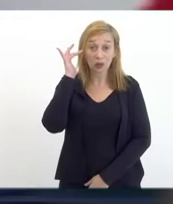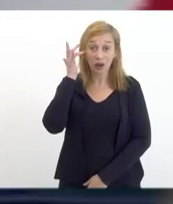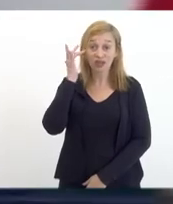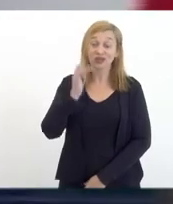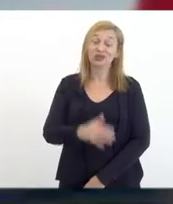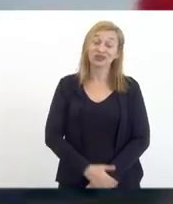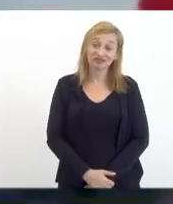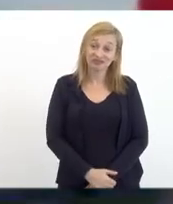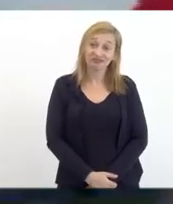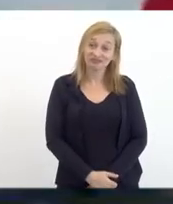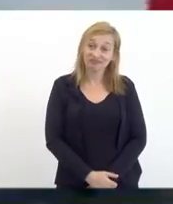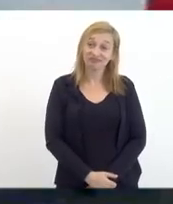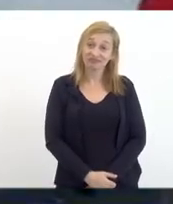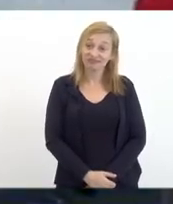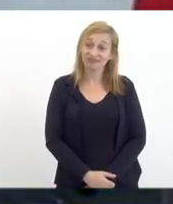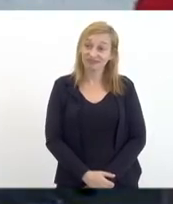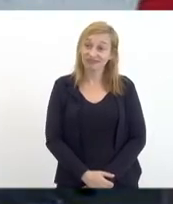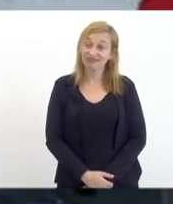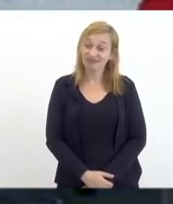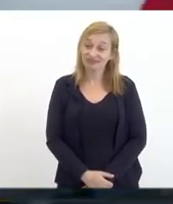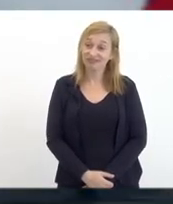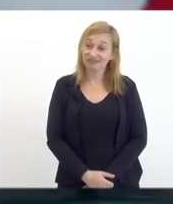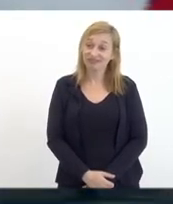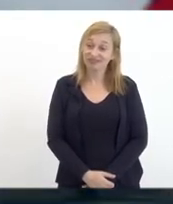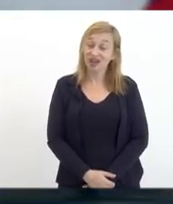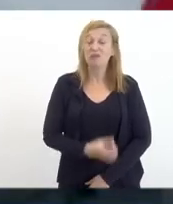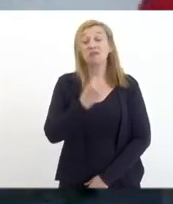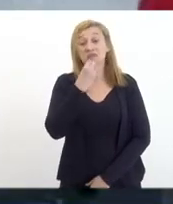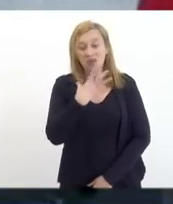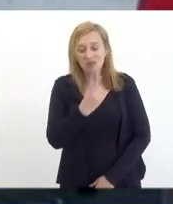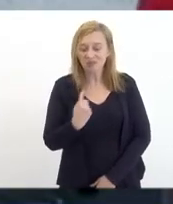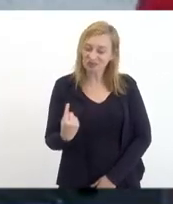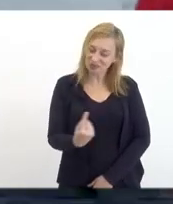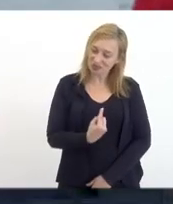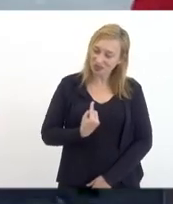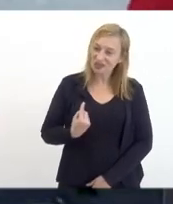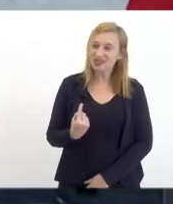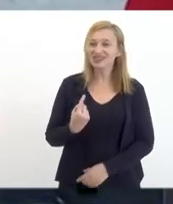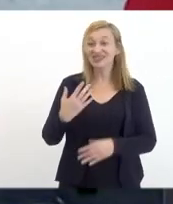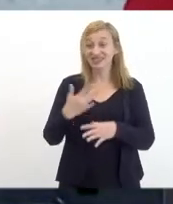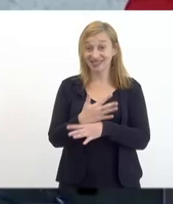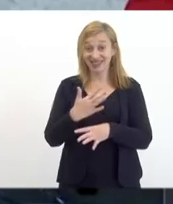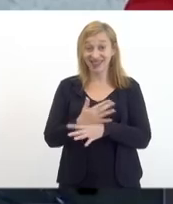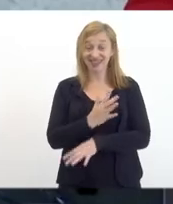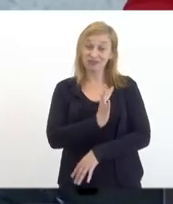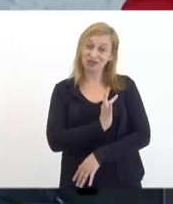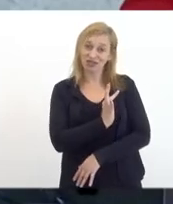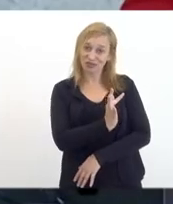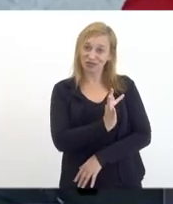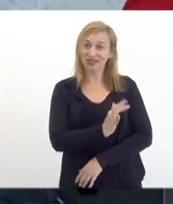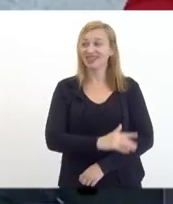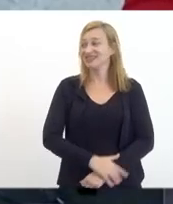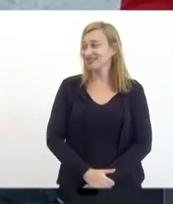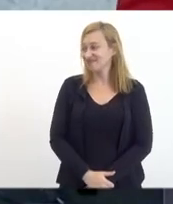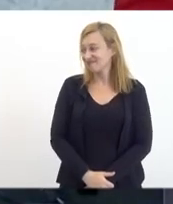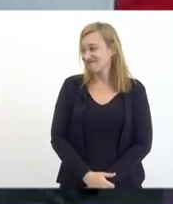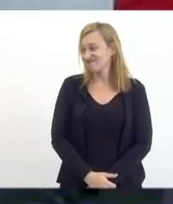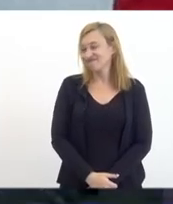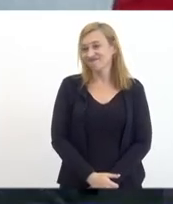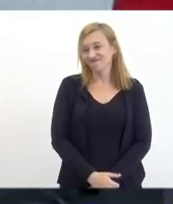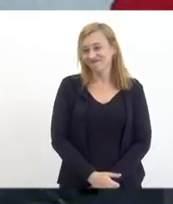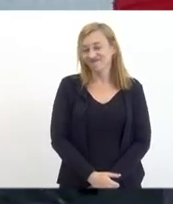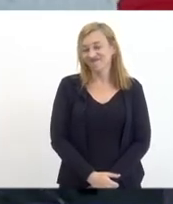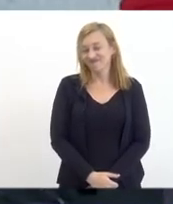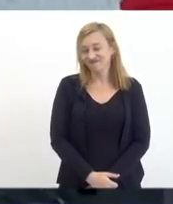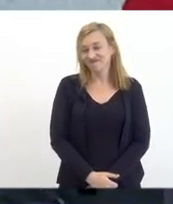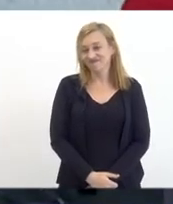muito boa para a nossa região para a Baixada Fluminense que